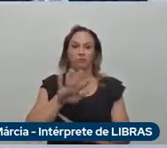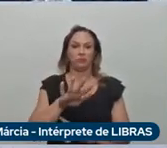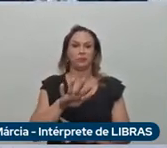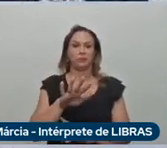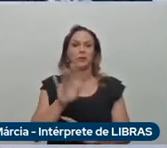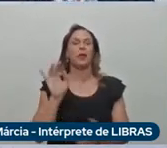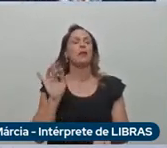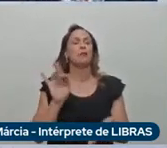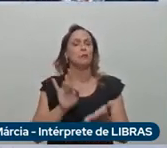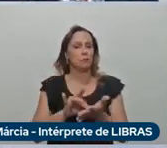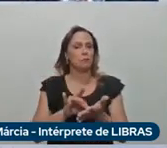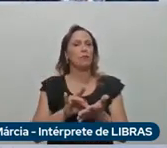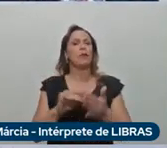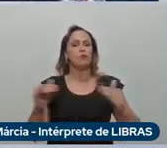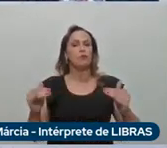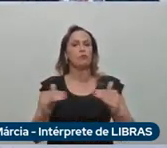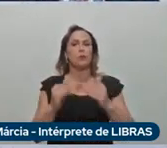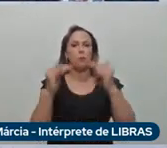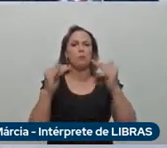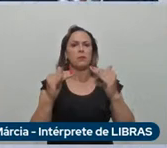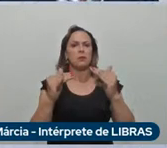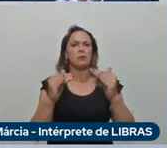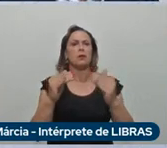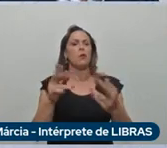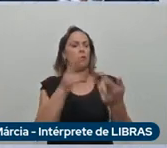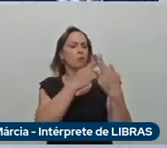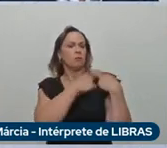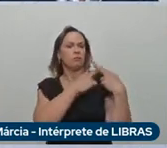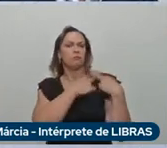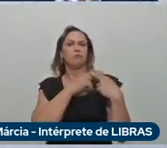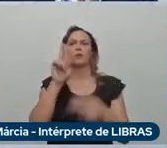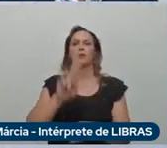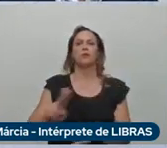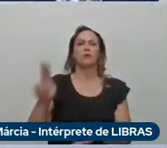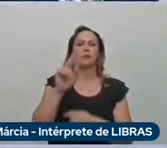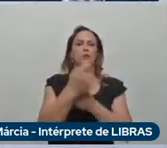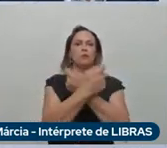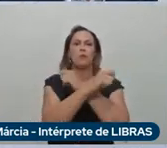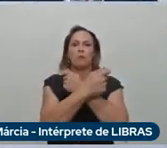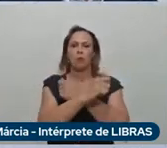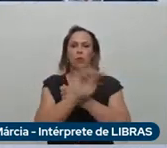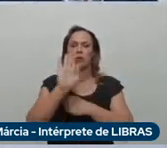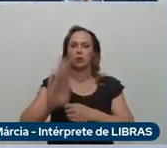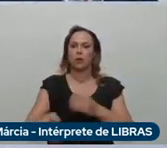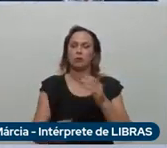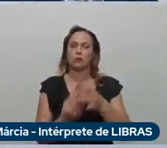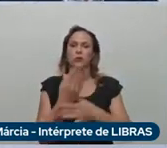consonância aí com missão dessa universidade criada aí há mais de 60 anos.